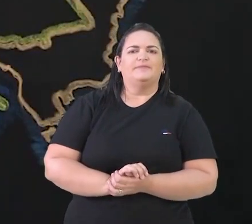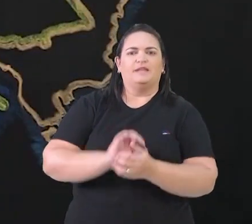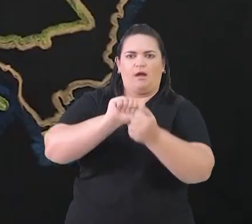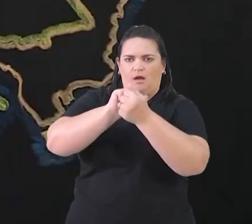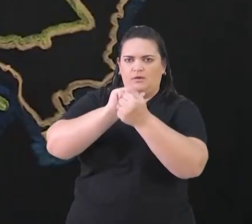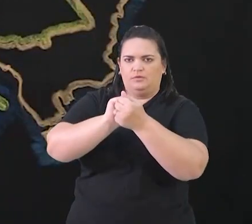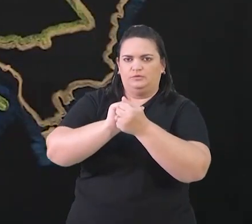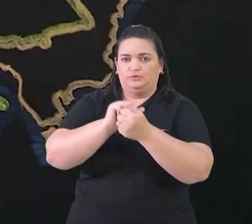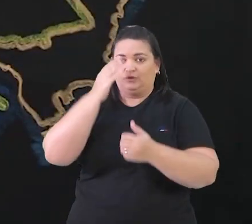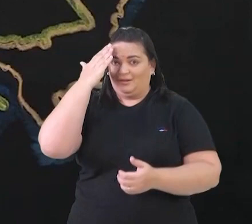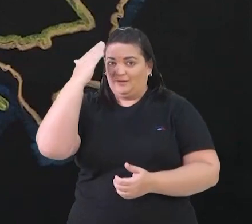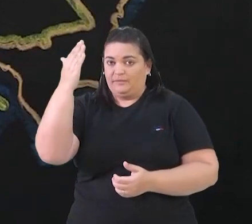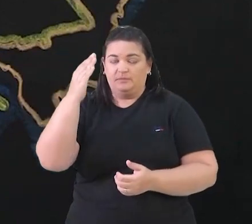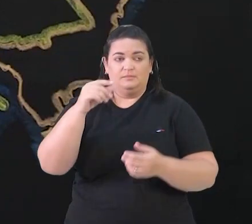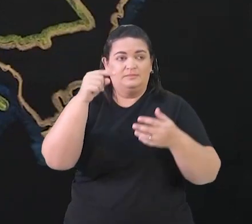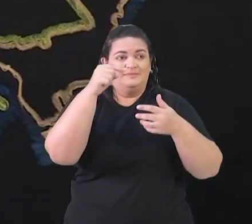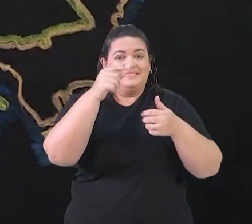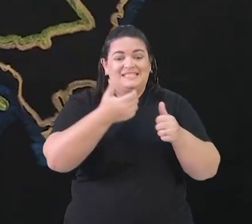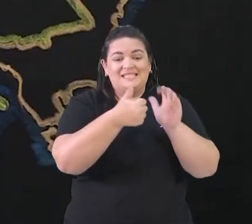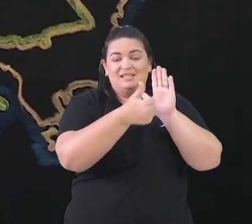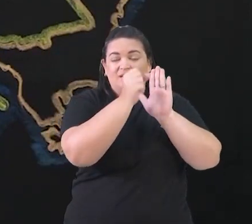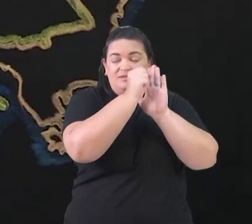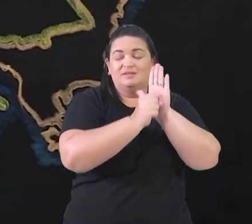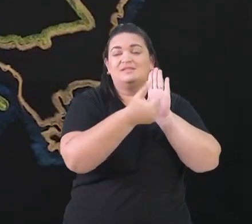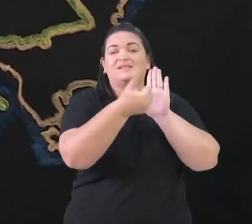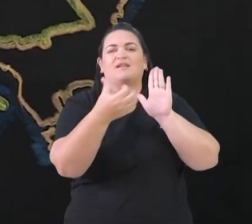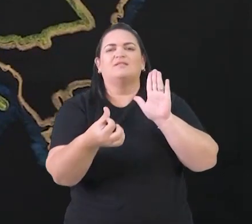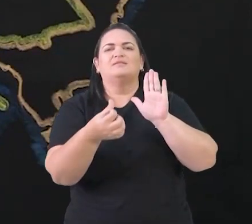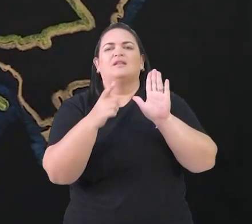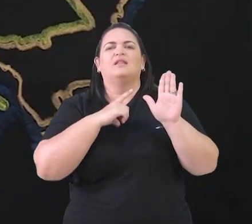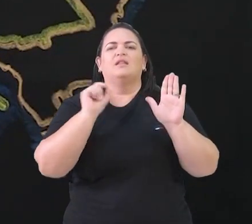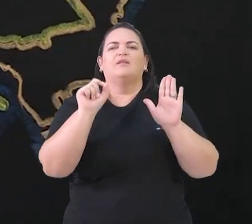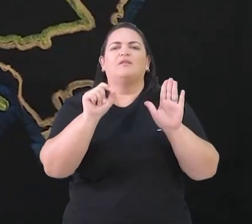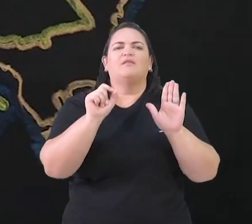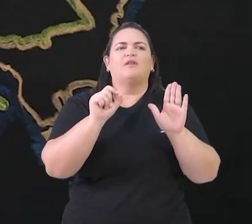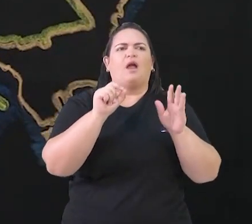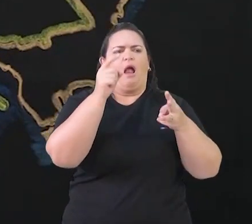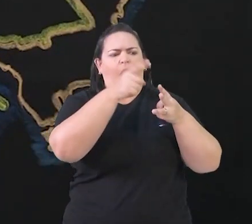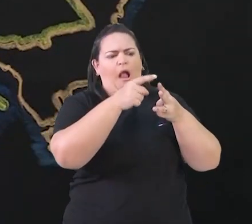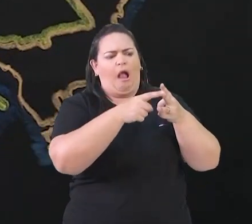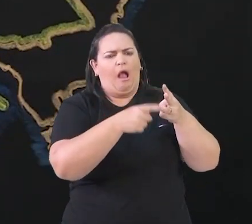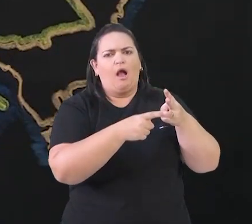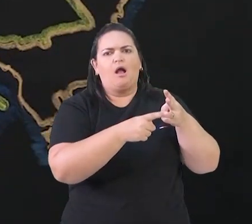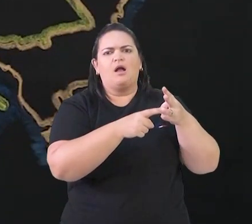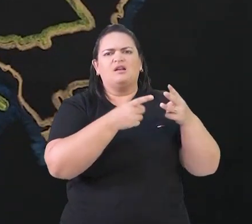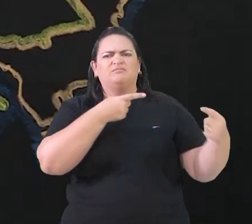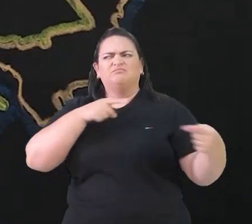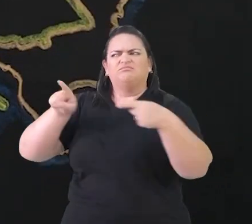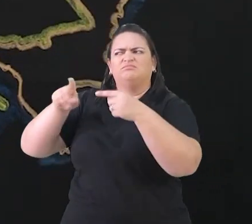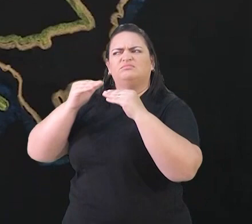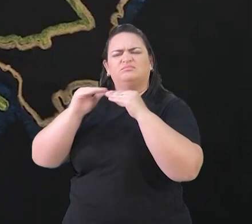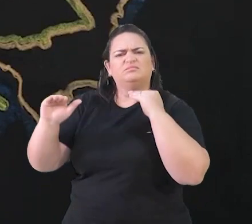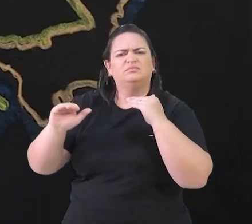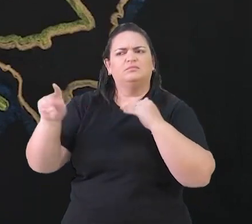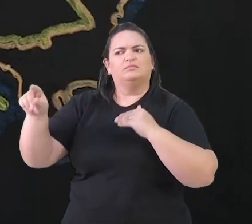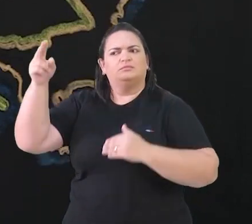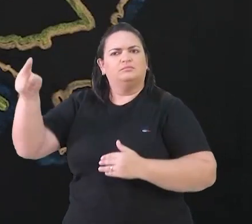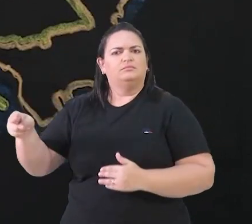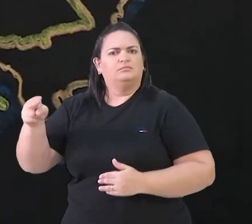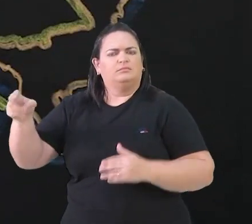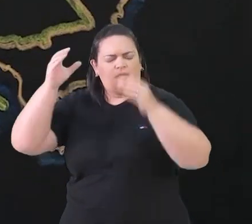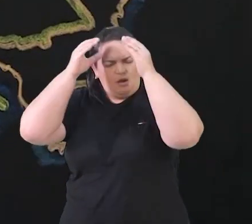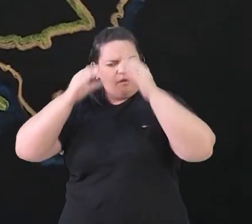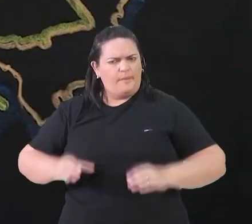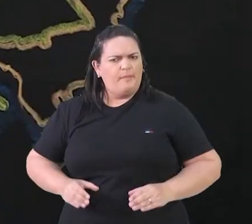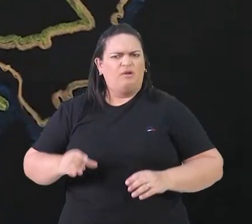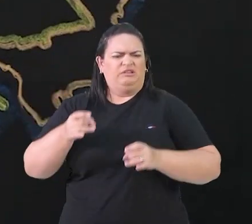as informações principais. No século XVI, tinha algumas críticas à atuação da Igreja Católica, em geral, à conduta dos padres. A gente falou da venda